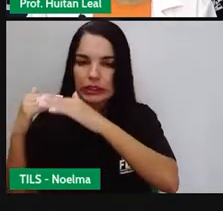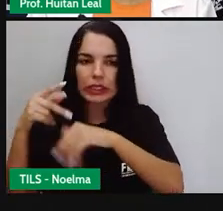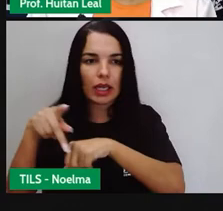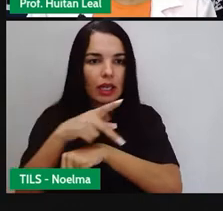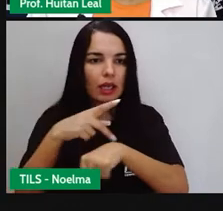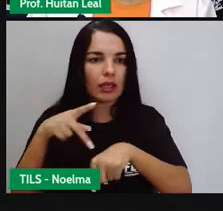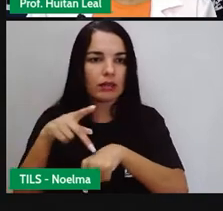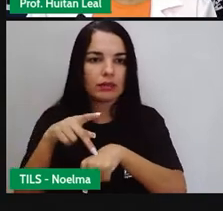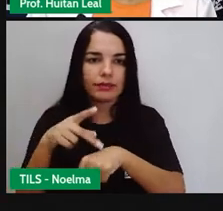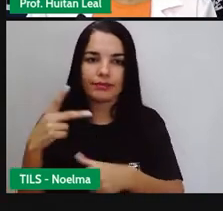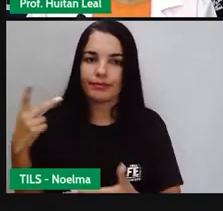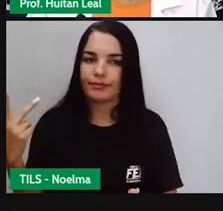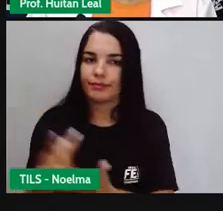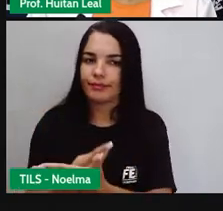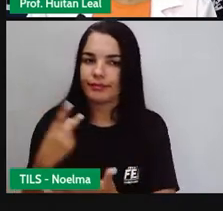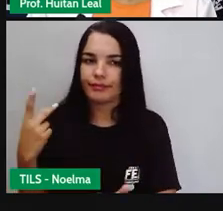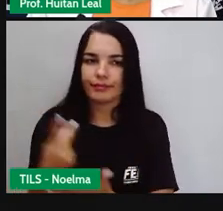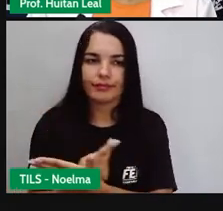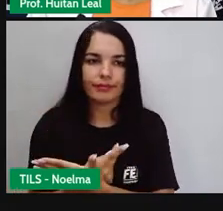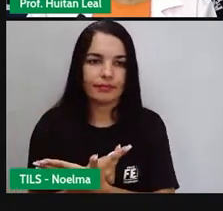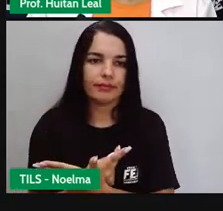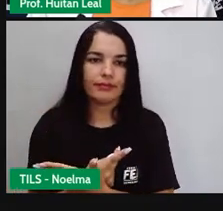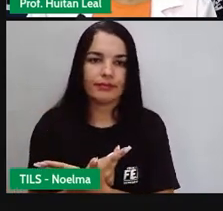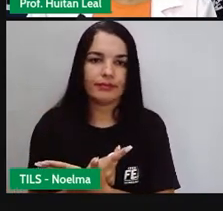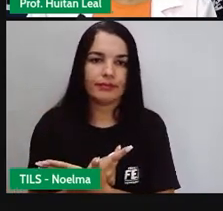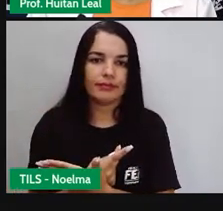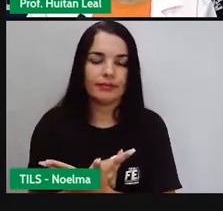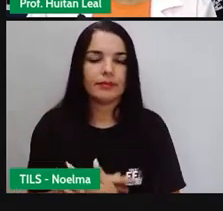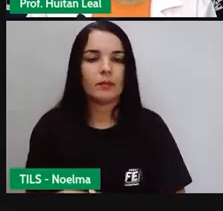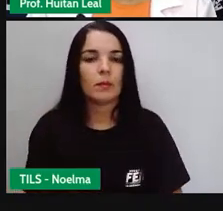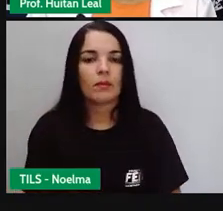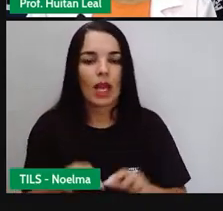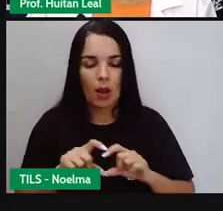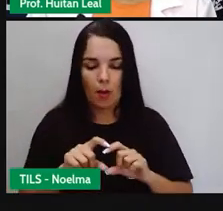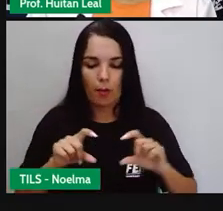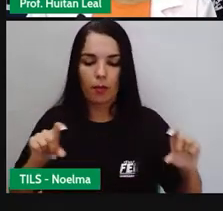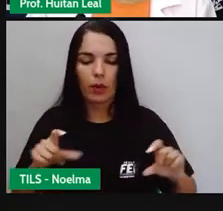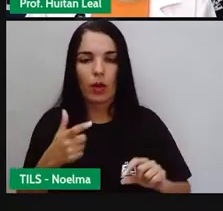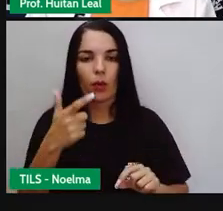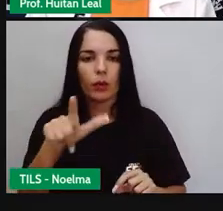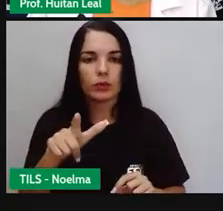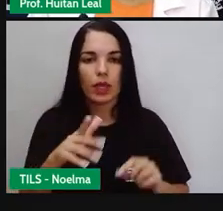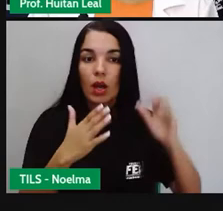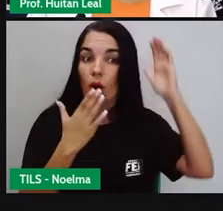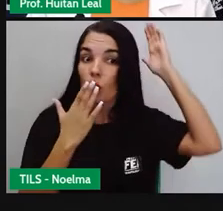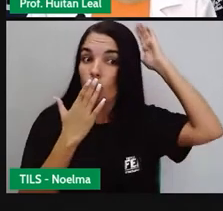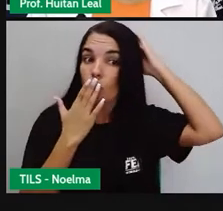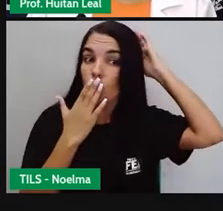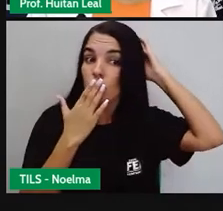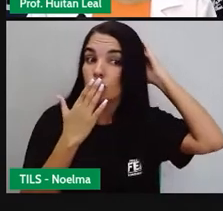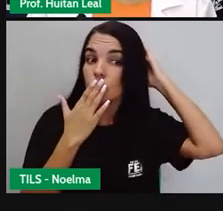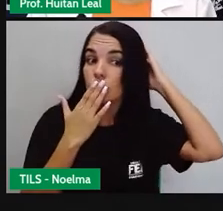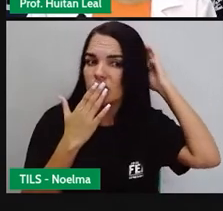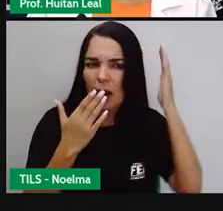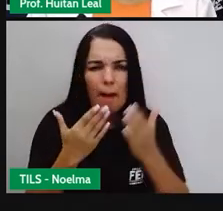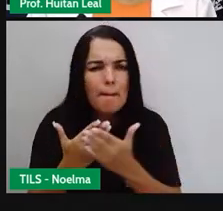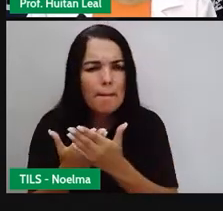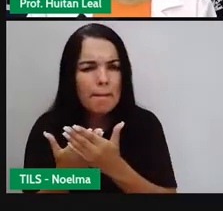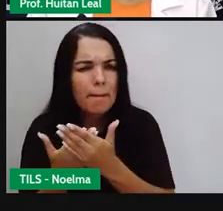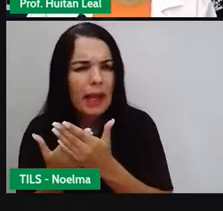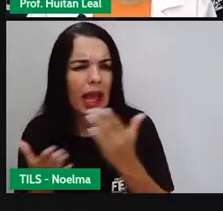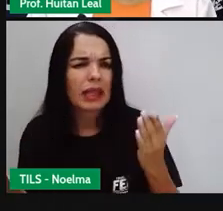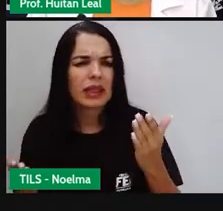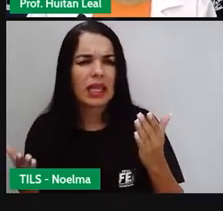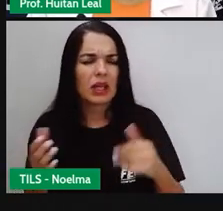fato. Os índios estão perdendo sua cultura. Olha o que nós vimos no vídeo. Os índios, eles